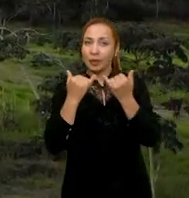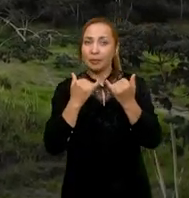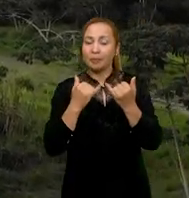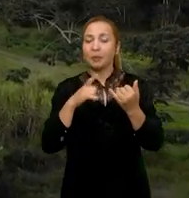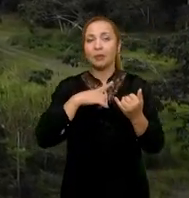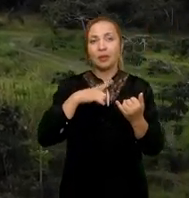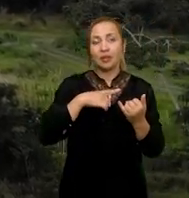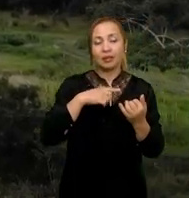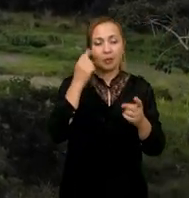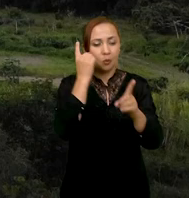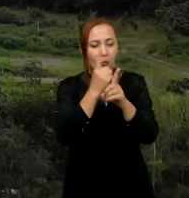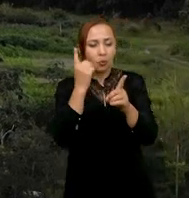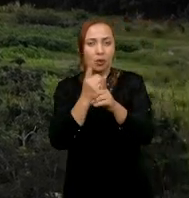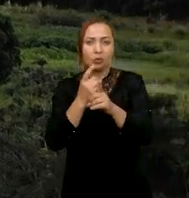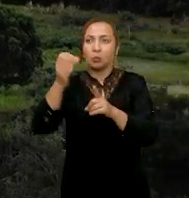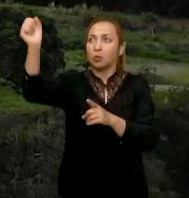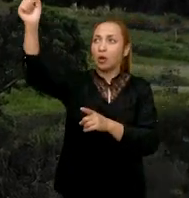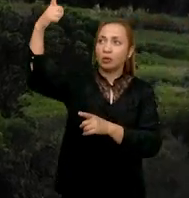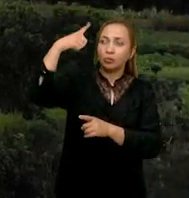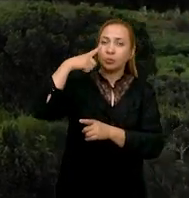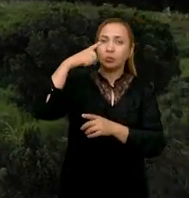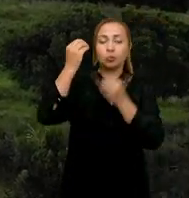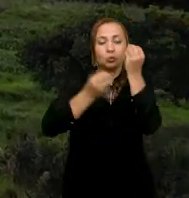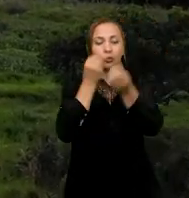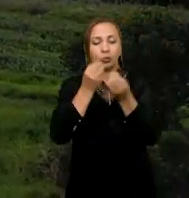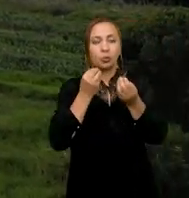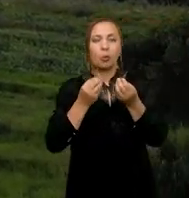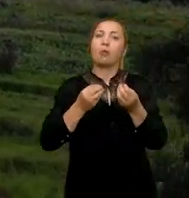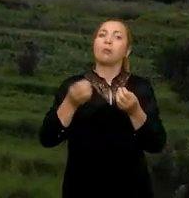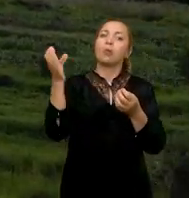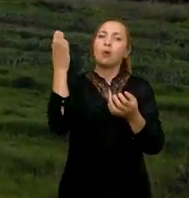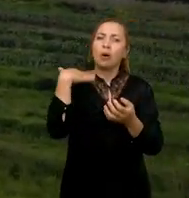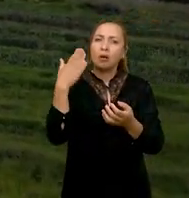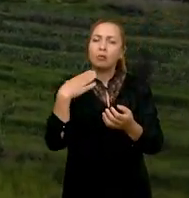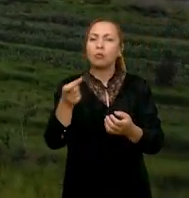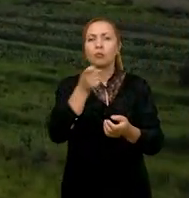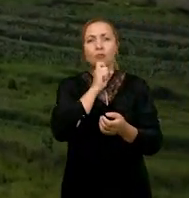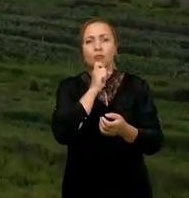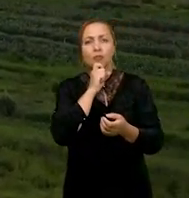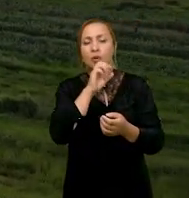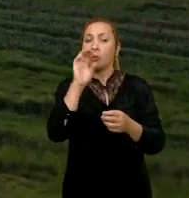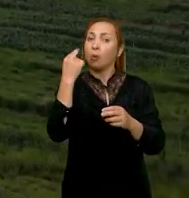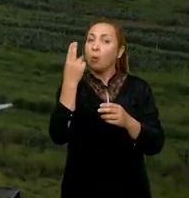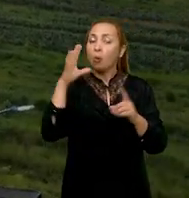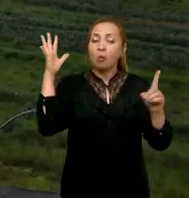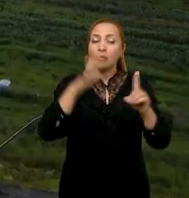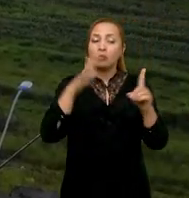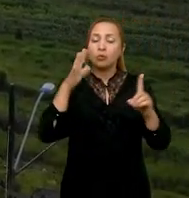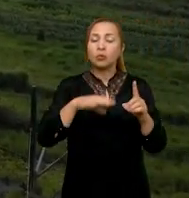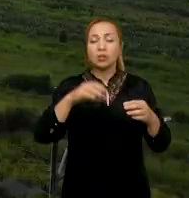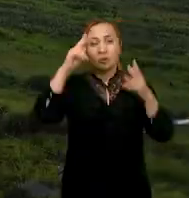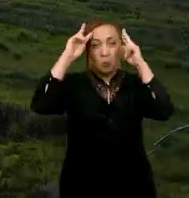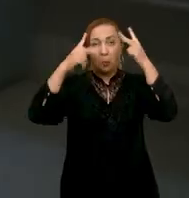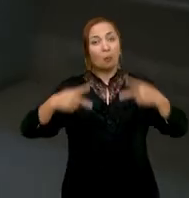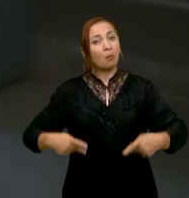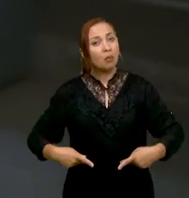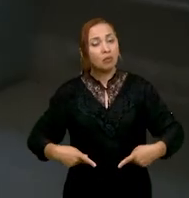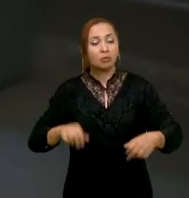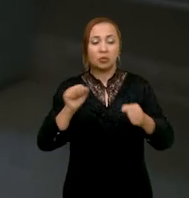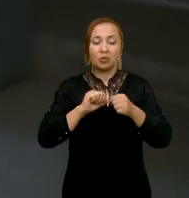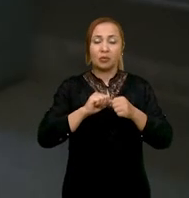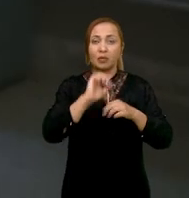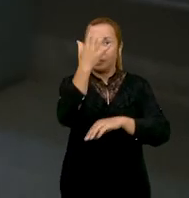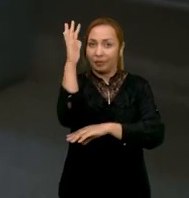prestação, da luminosidade, das condições ambientais, os efeitos que o ser humano tem causado no ambiente ficam